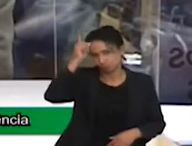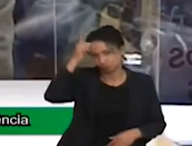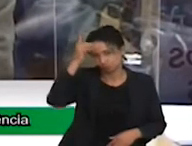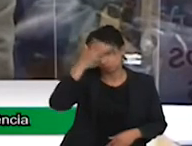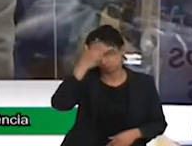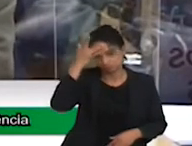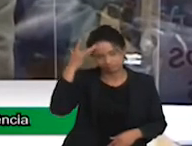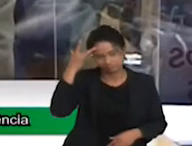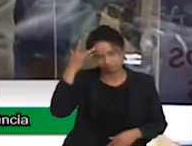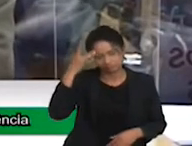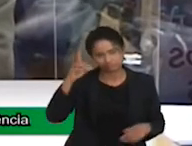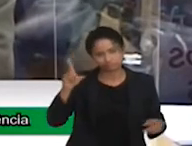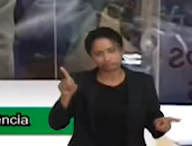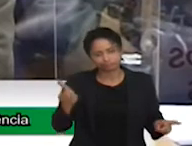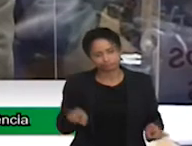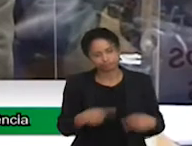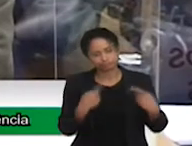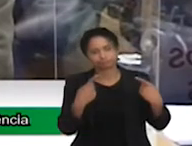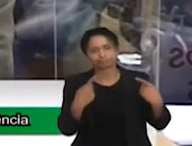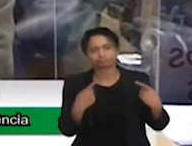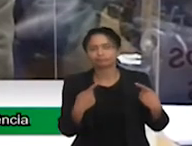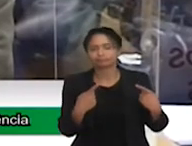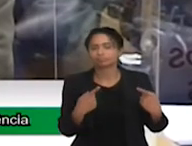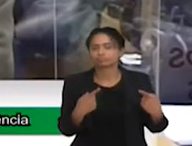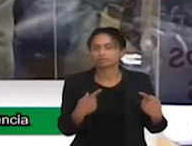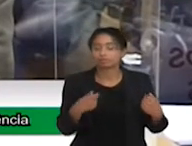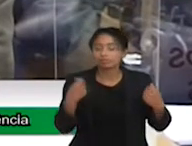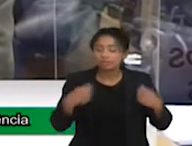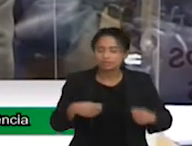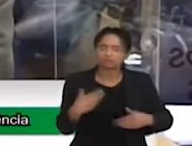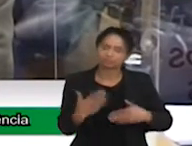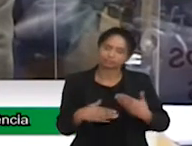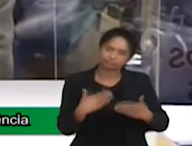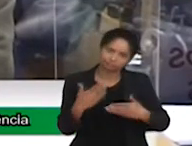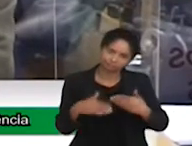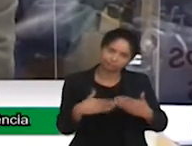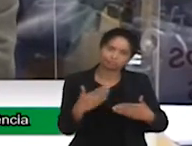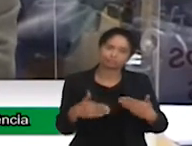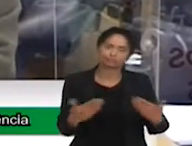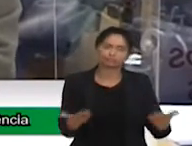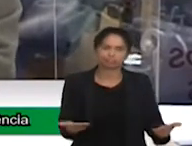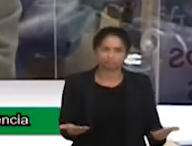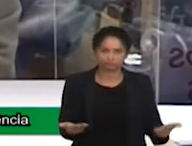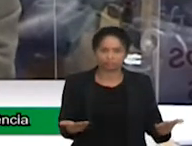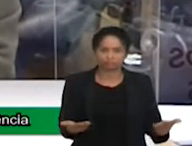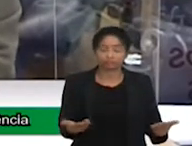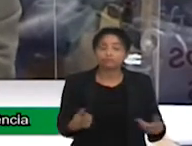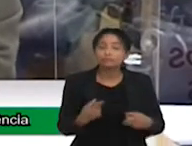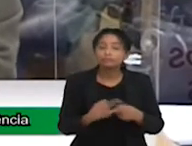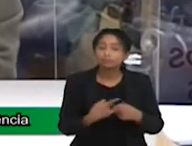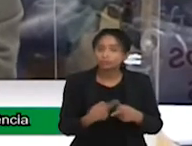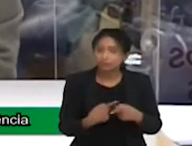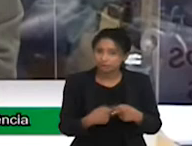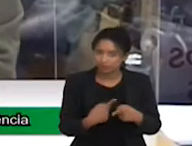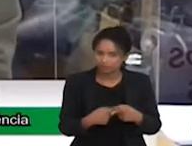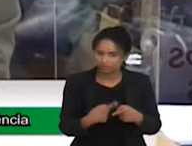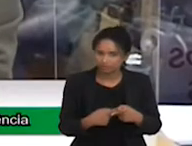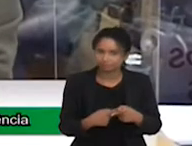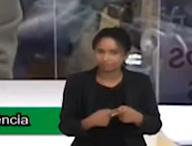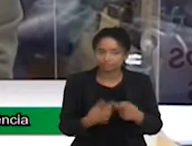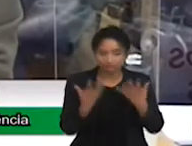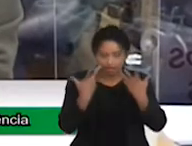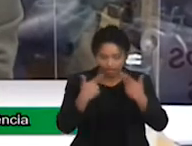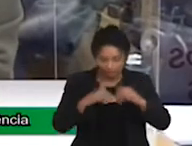desenvolver, fazer acontecer, porque a infância é hoje.